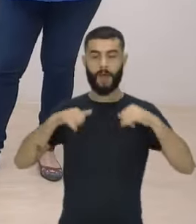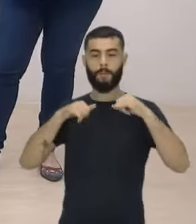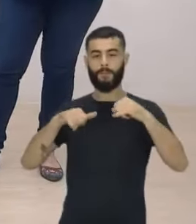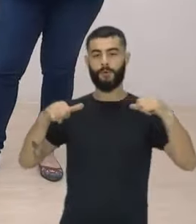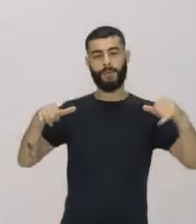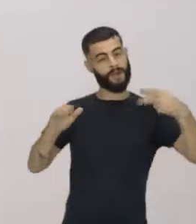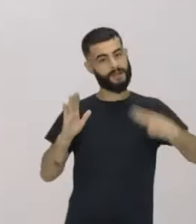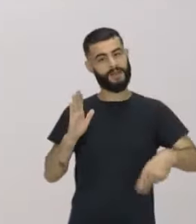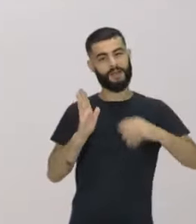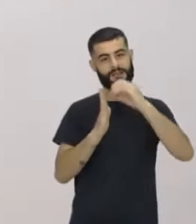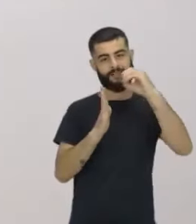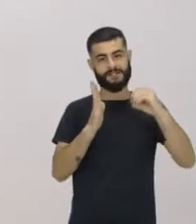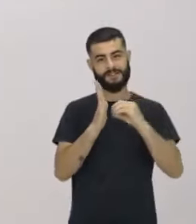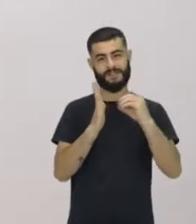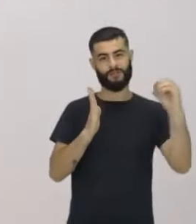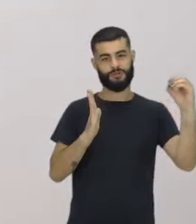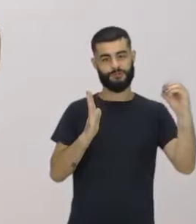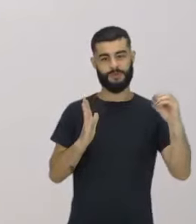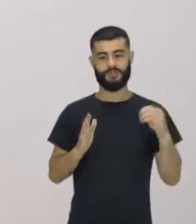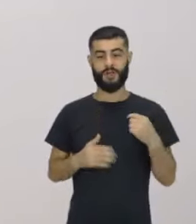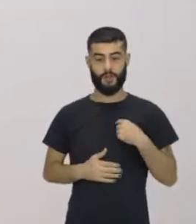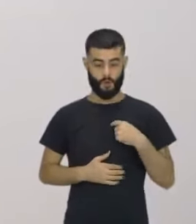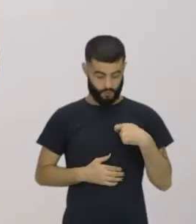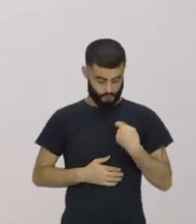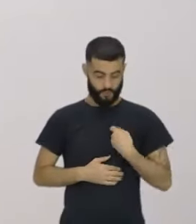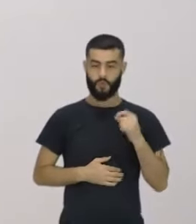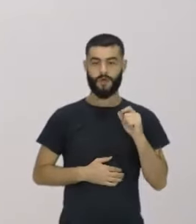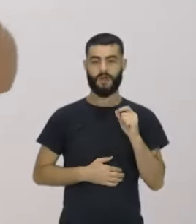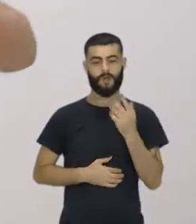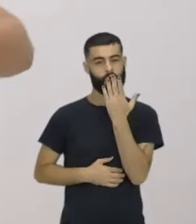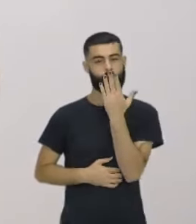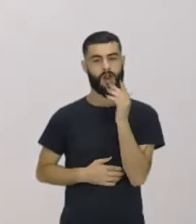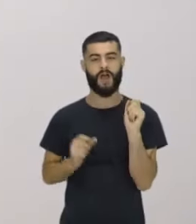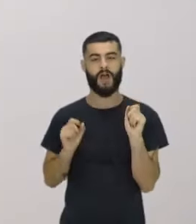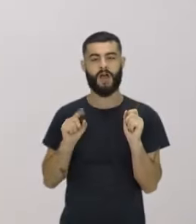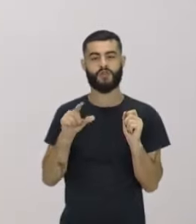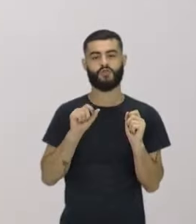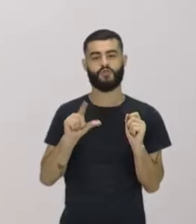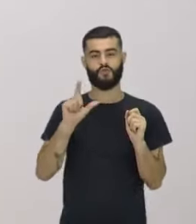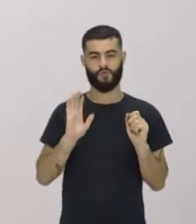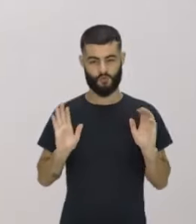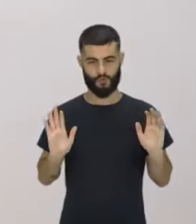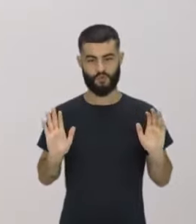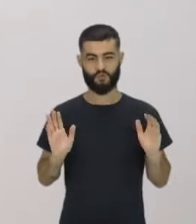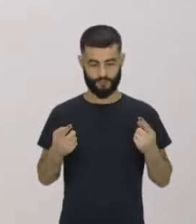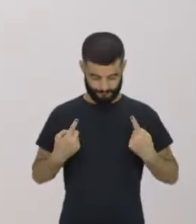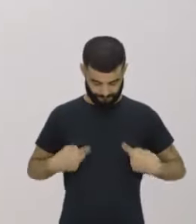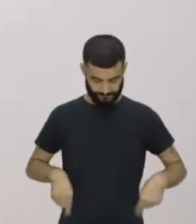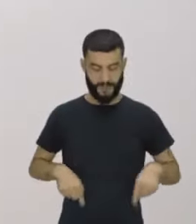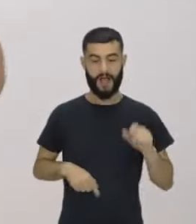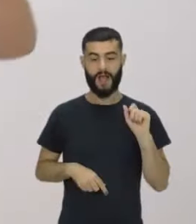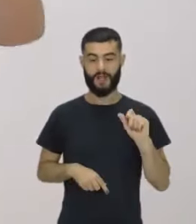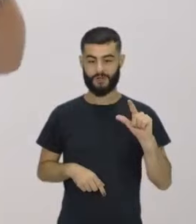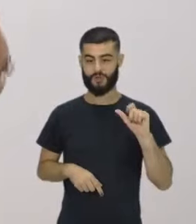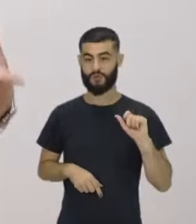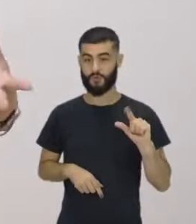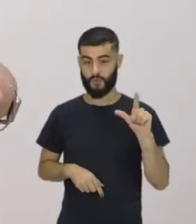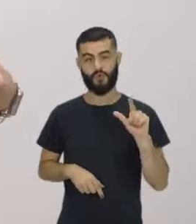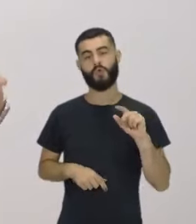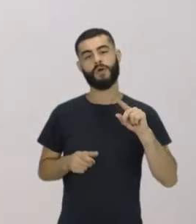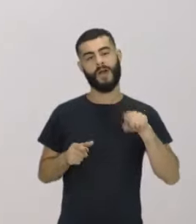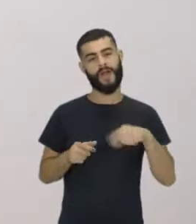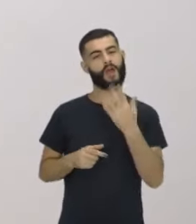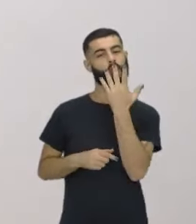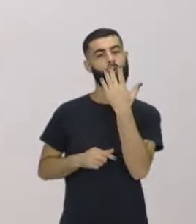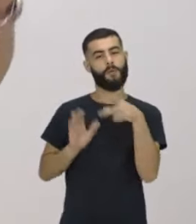Eu tô de azul, segundo o nosso diretor Rodrigo, né? Eu tô de garota propaganda do centro de mídias. Eu tô de azul, que é a cor do